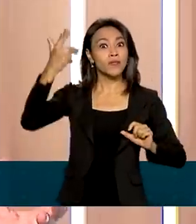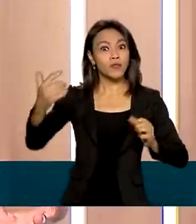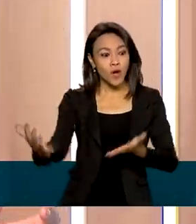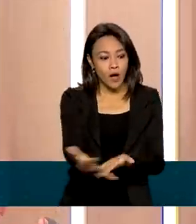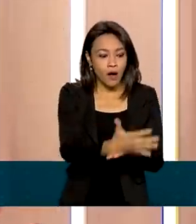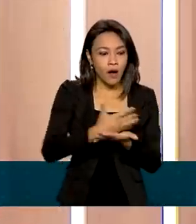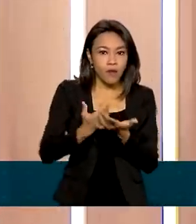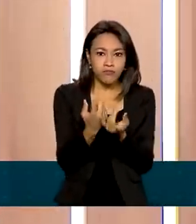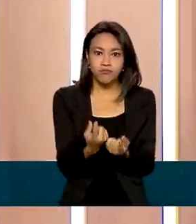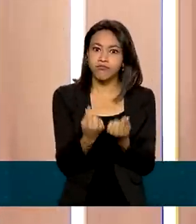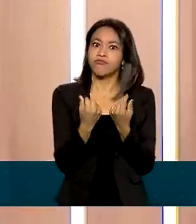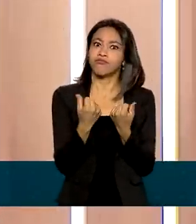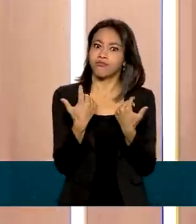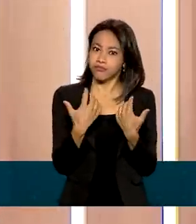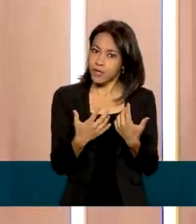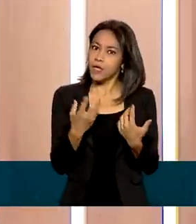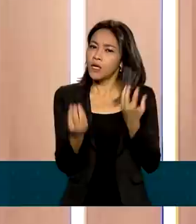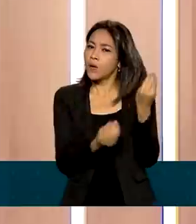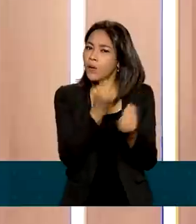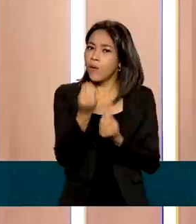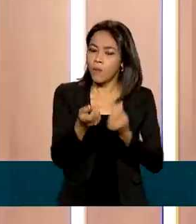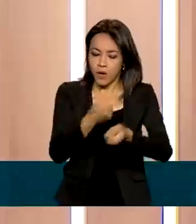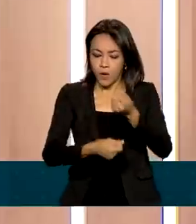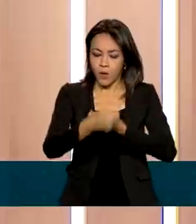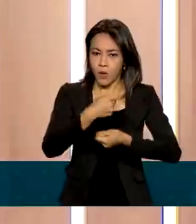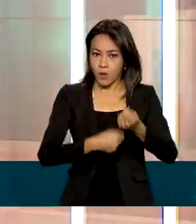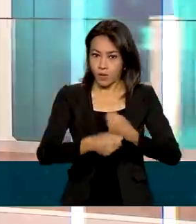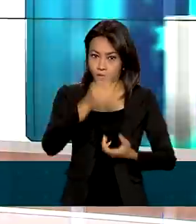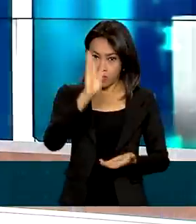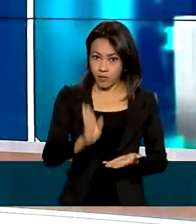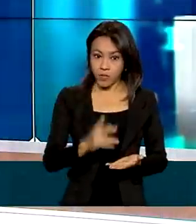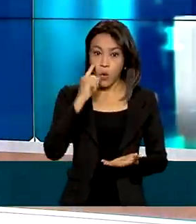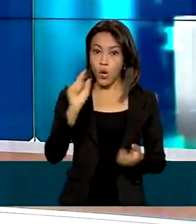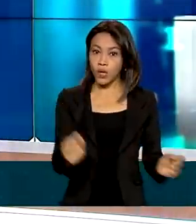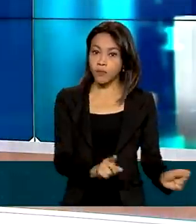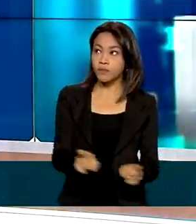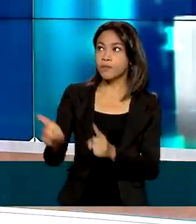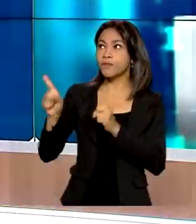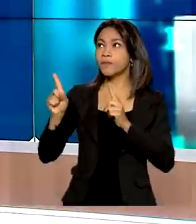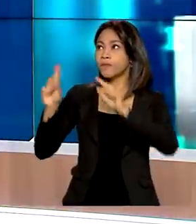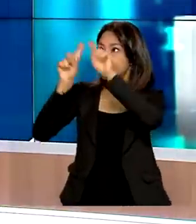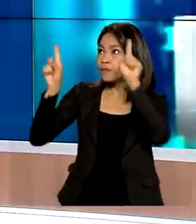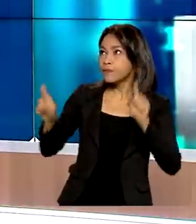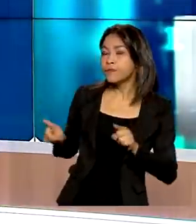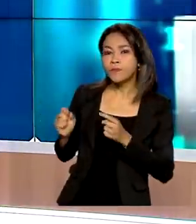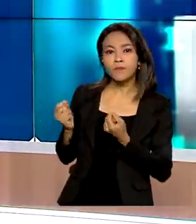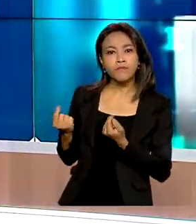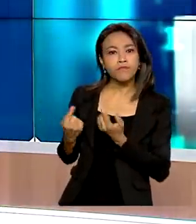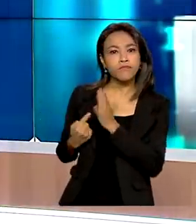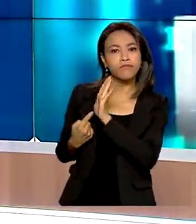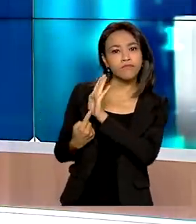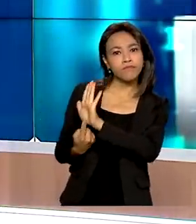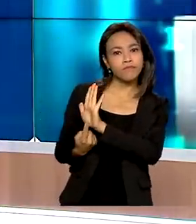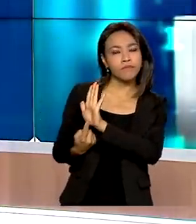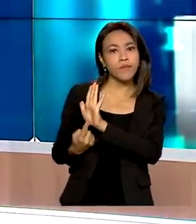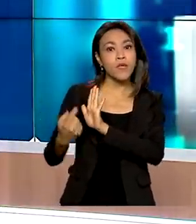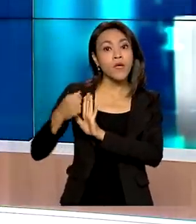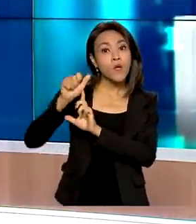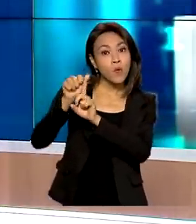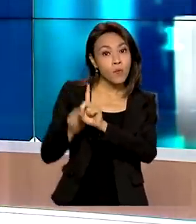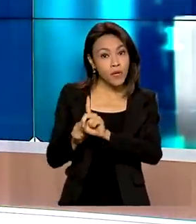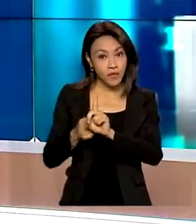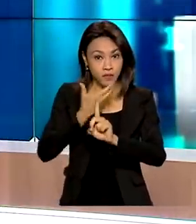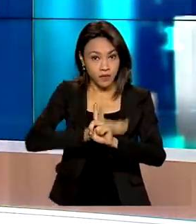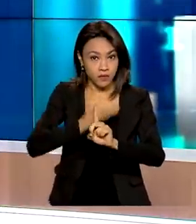e também, indiretamente, com a economia brasileira. Então, o que nós podemos observar nessa tabela? Que apenas no mês de dezembro,